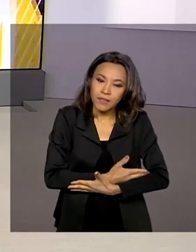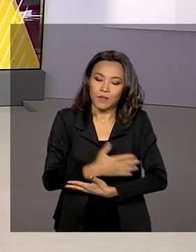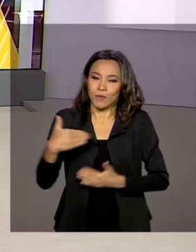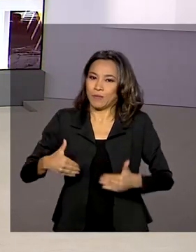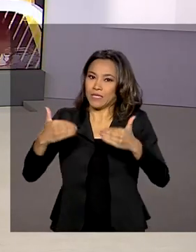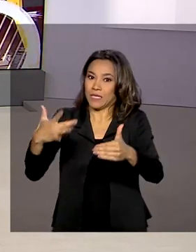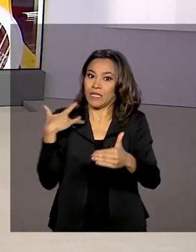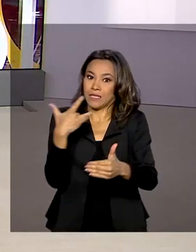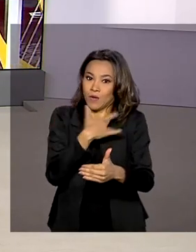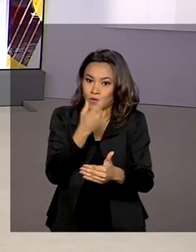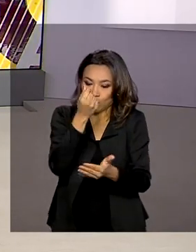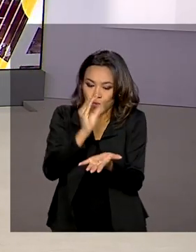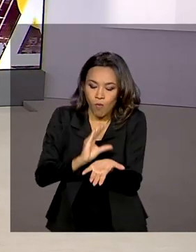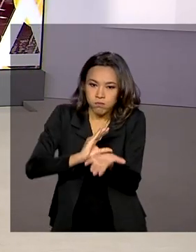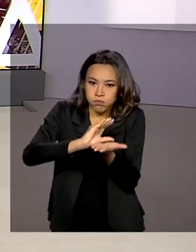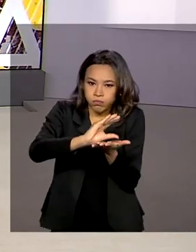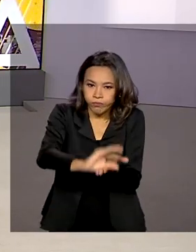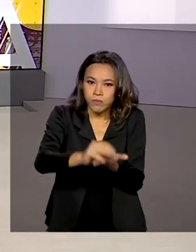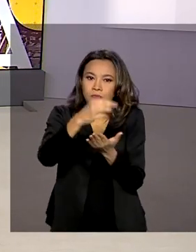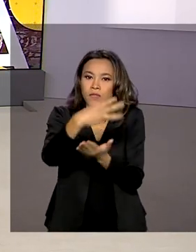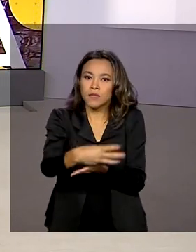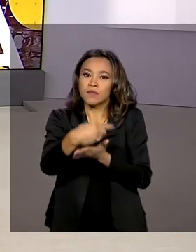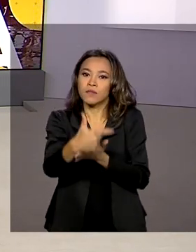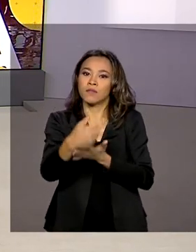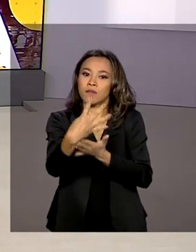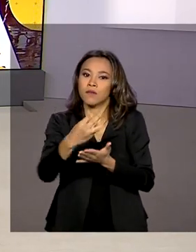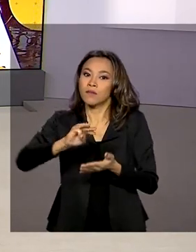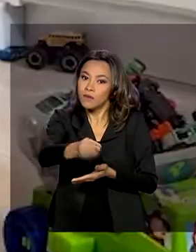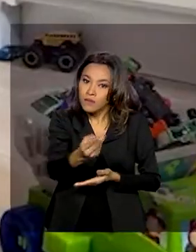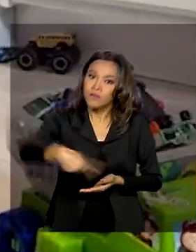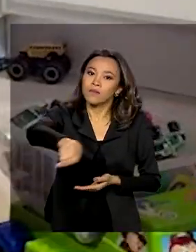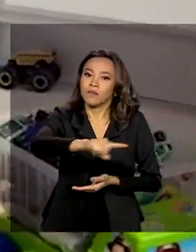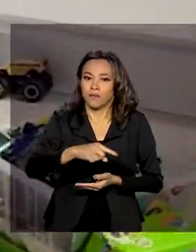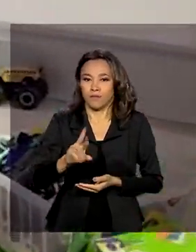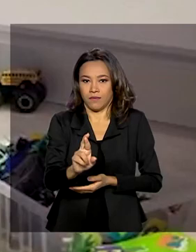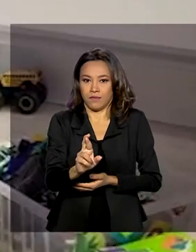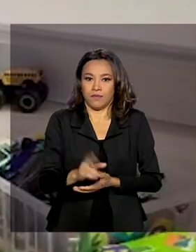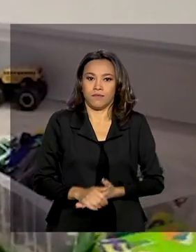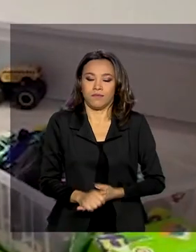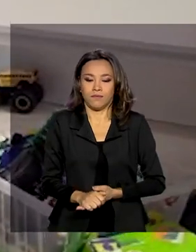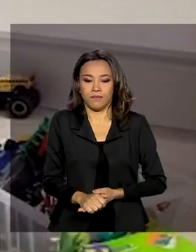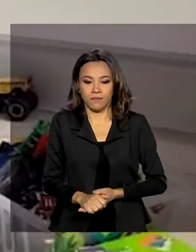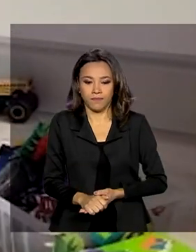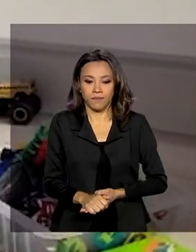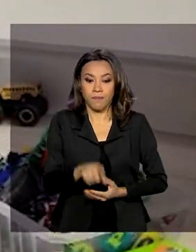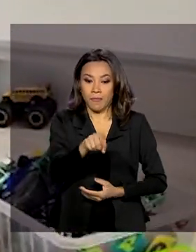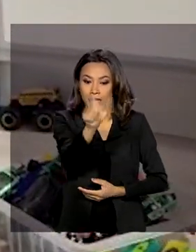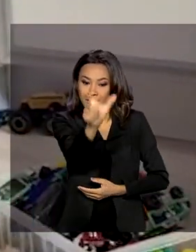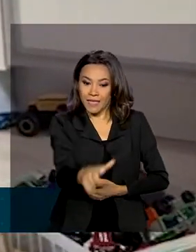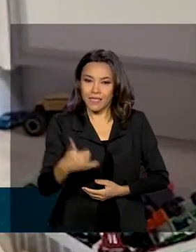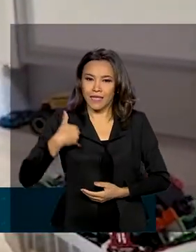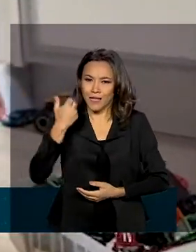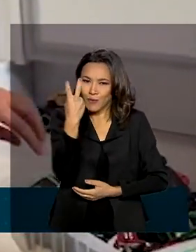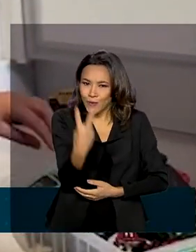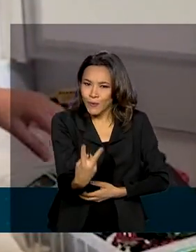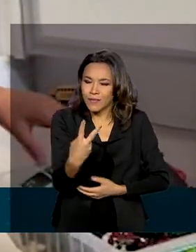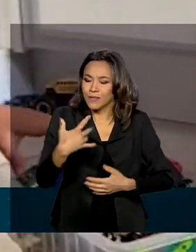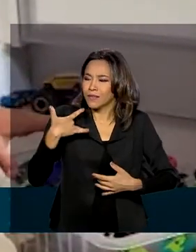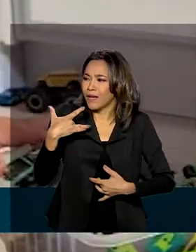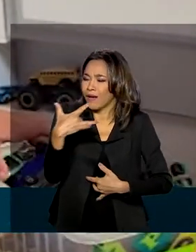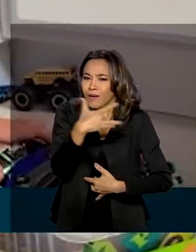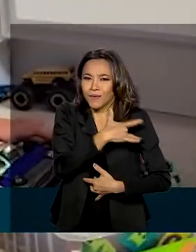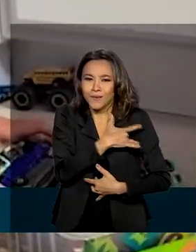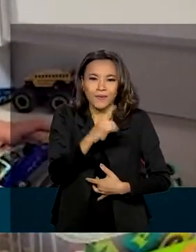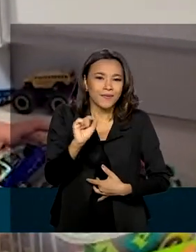repasse de 324 milhões de reais. Com dois aninhos, o Arthur esbanja energia e saúde